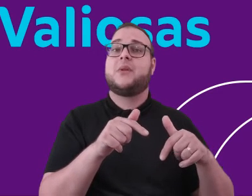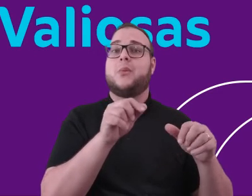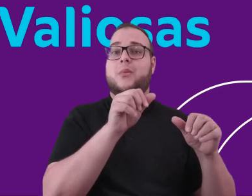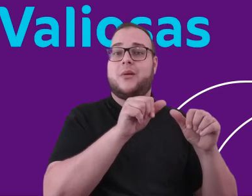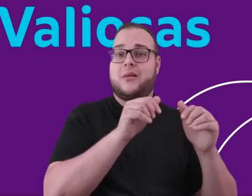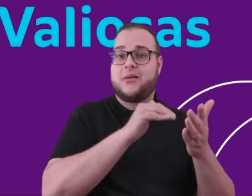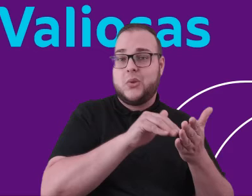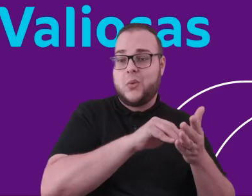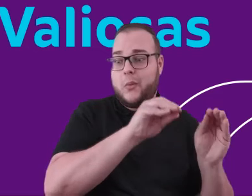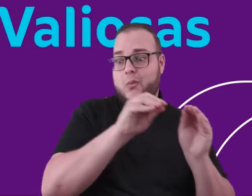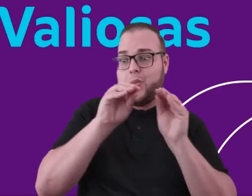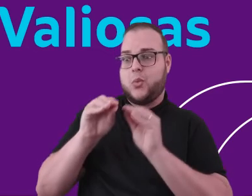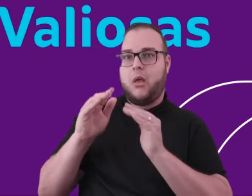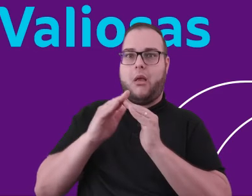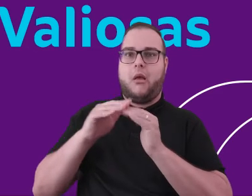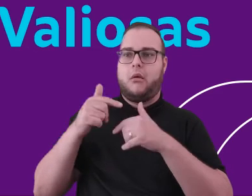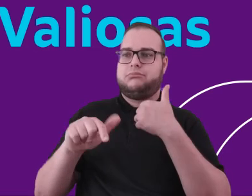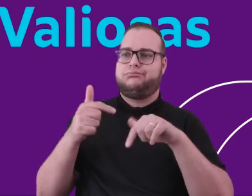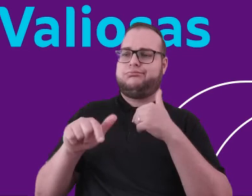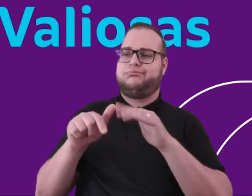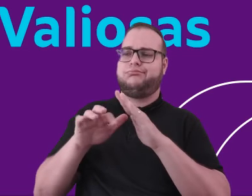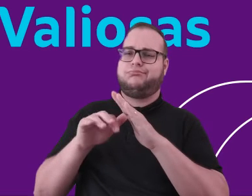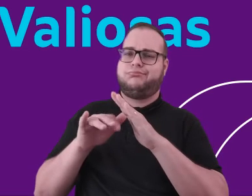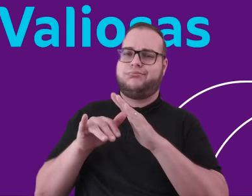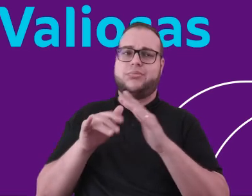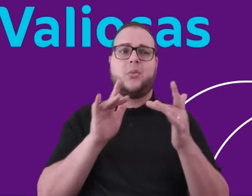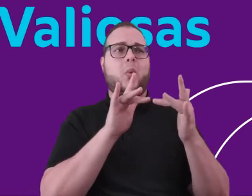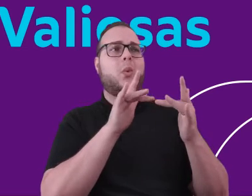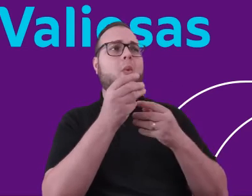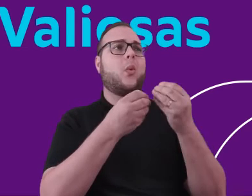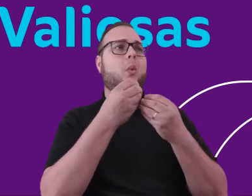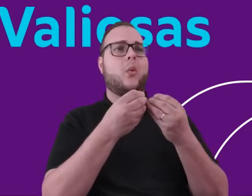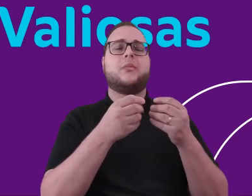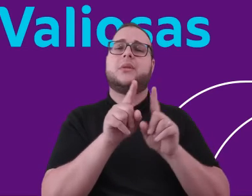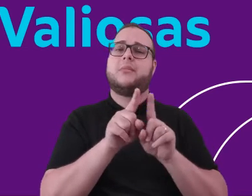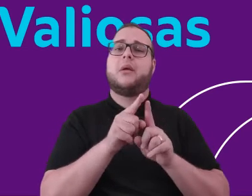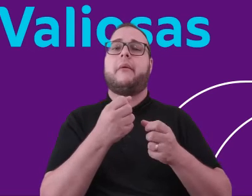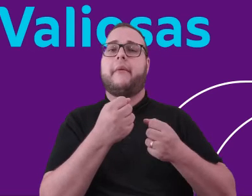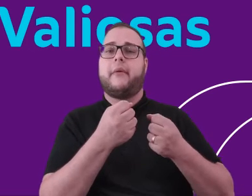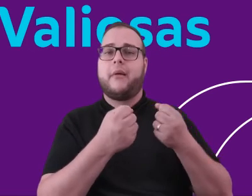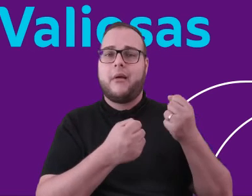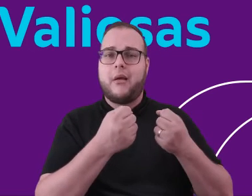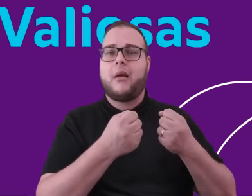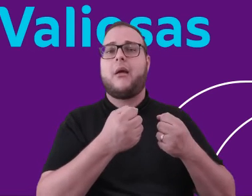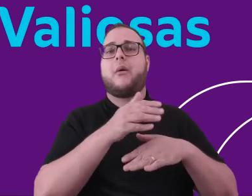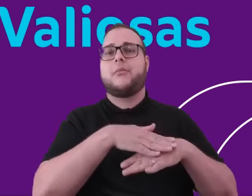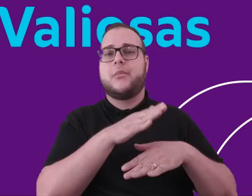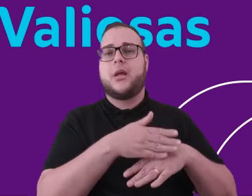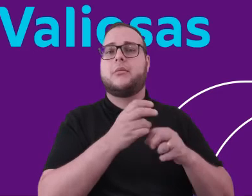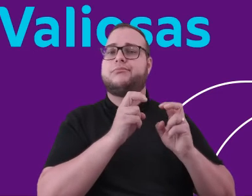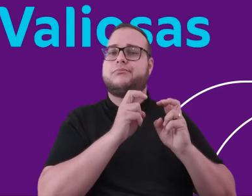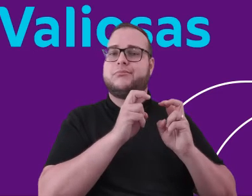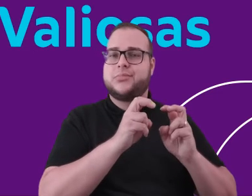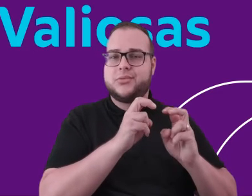do escritório para casa, mudou a maneira como as pessoas se relacionam com seus meios de transporte, ficando mais em casa, se deslocando menos,